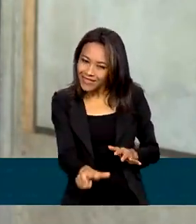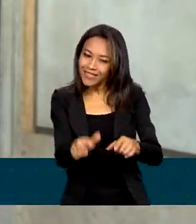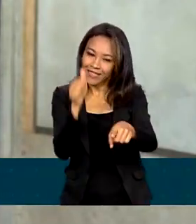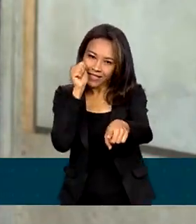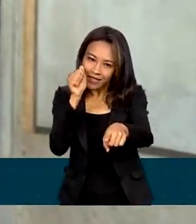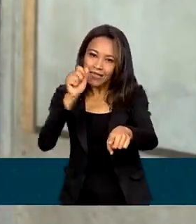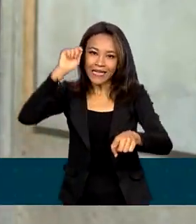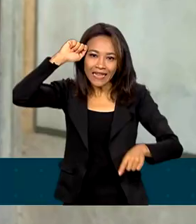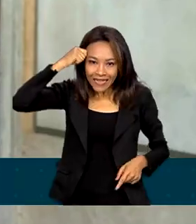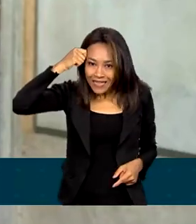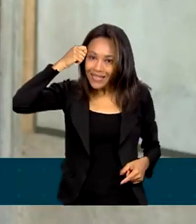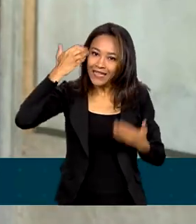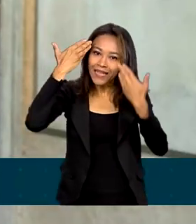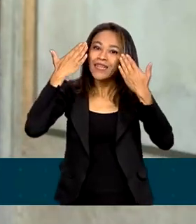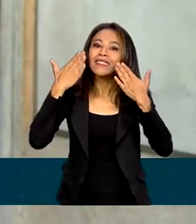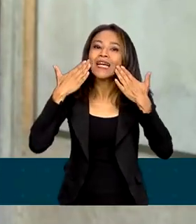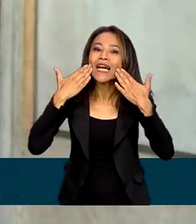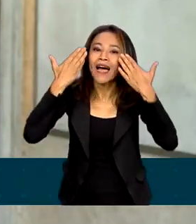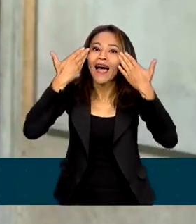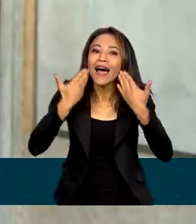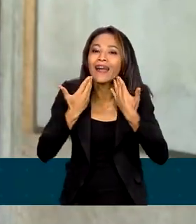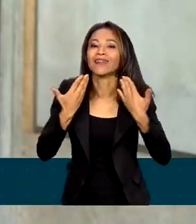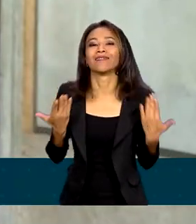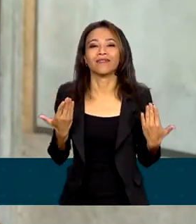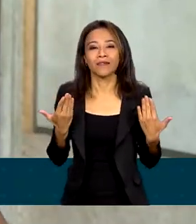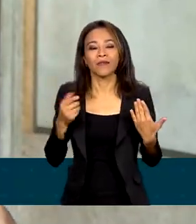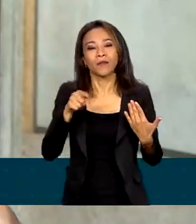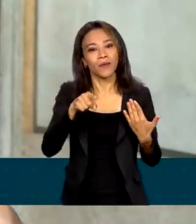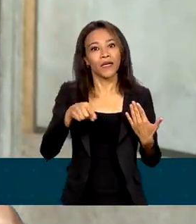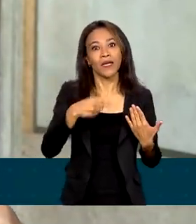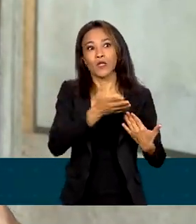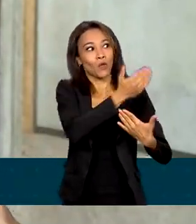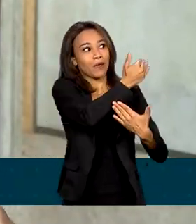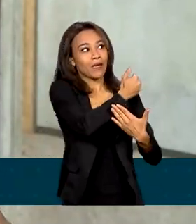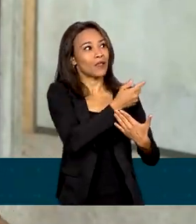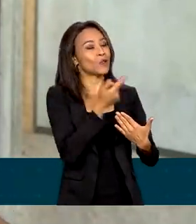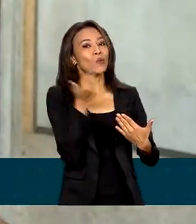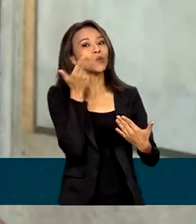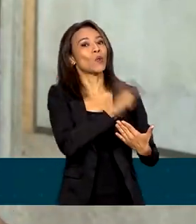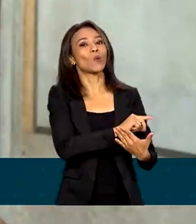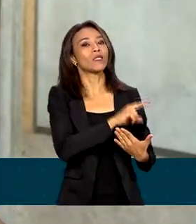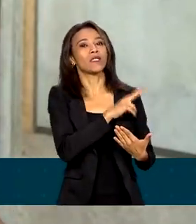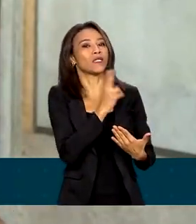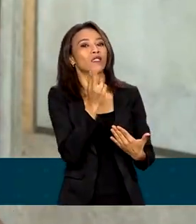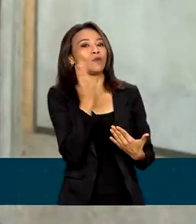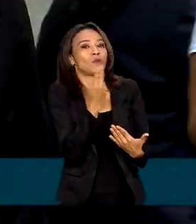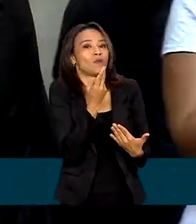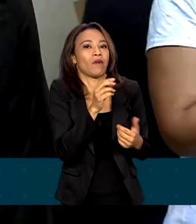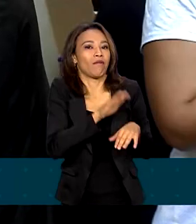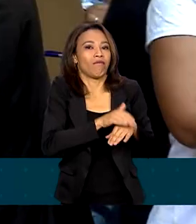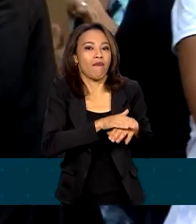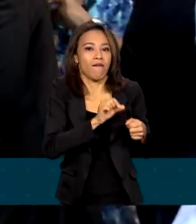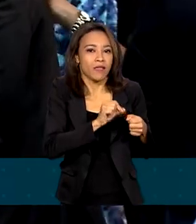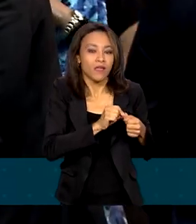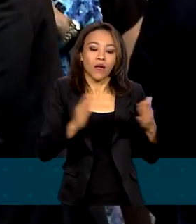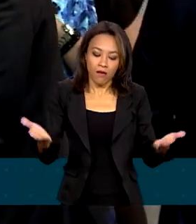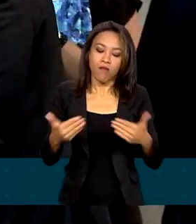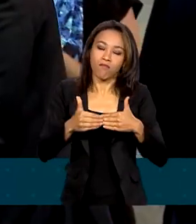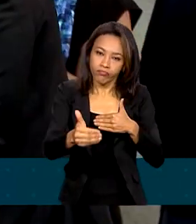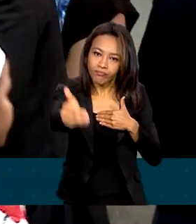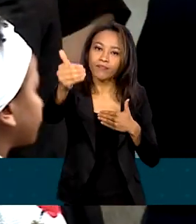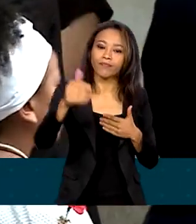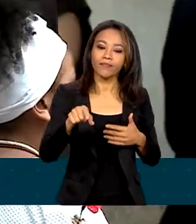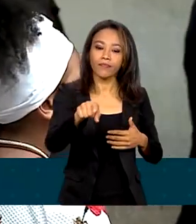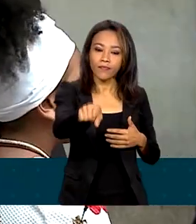preta para fazer o que eles não puderam fazer, deixar essa responsabilidade em nossas mãos. O ministro dos